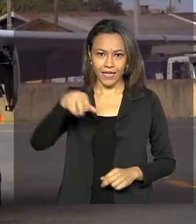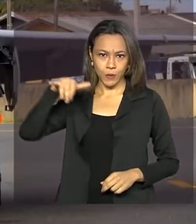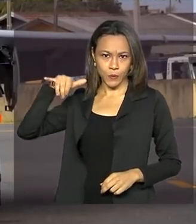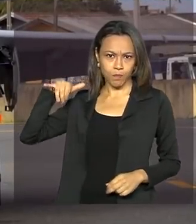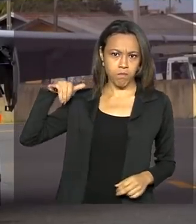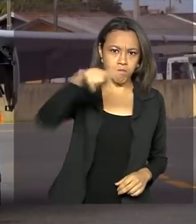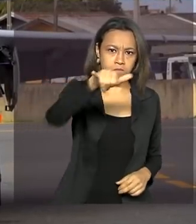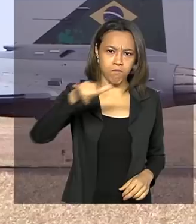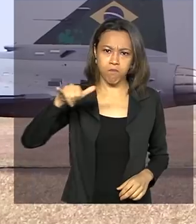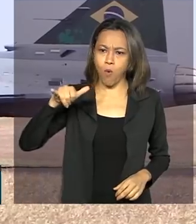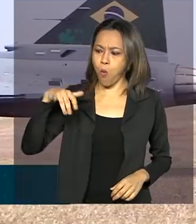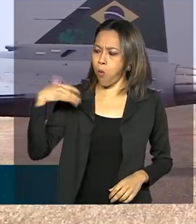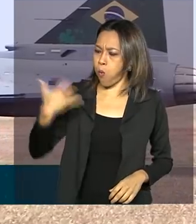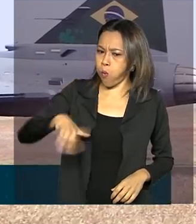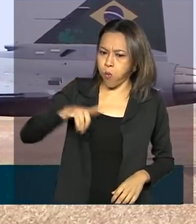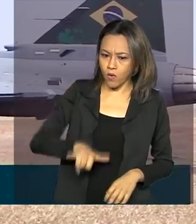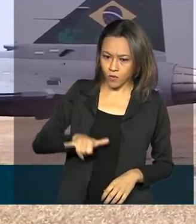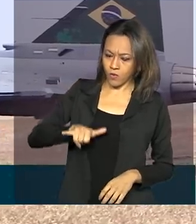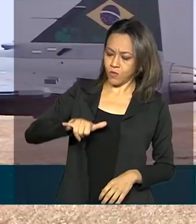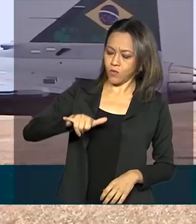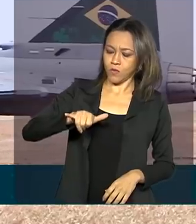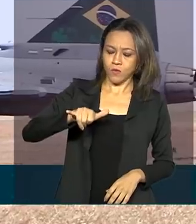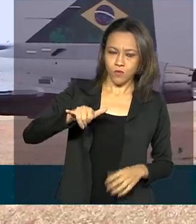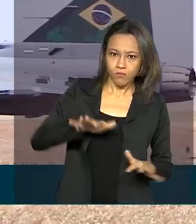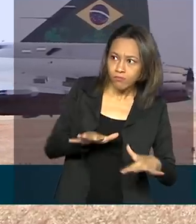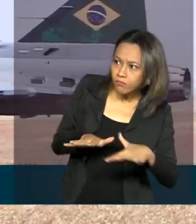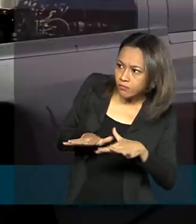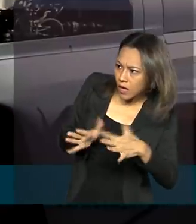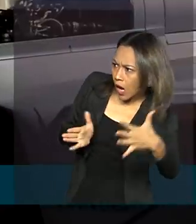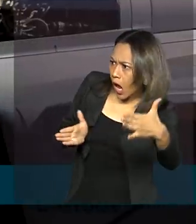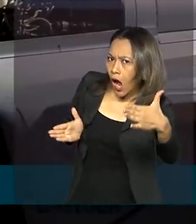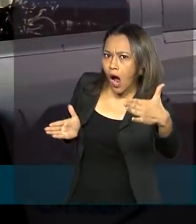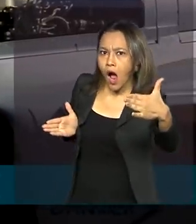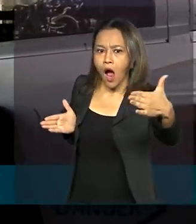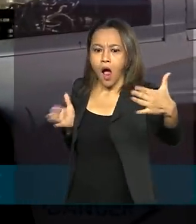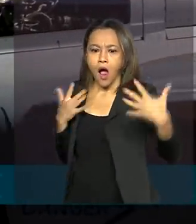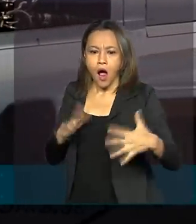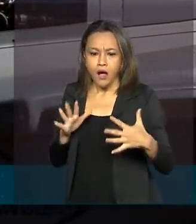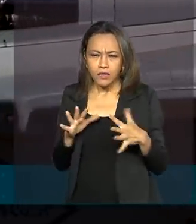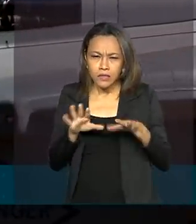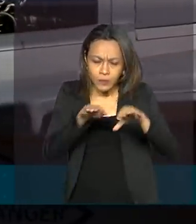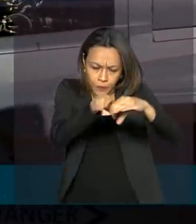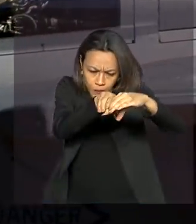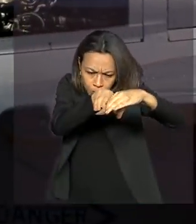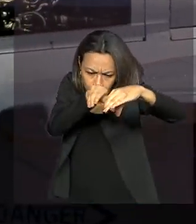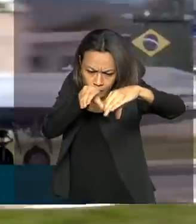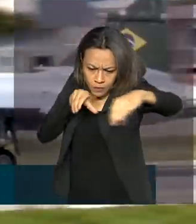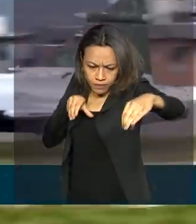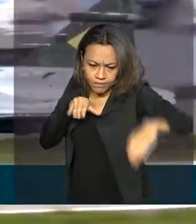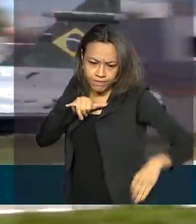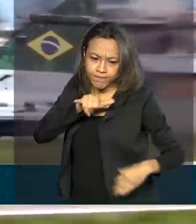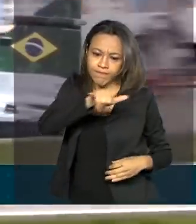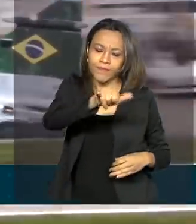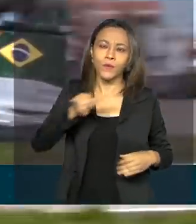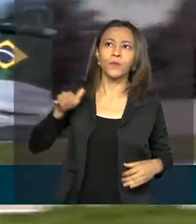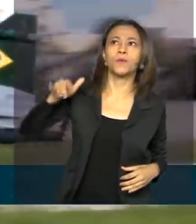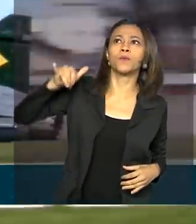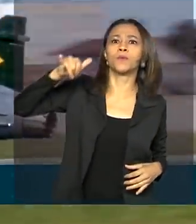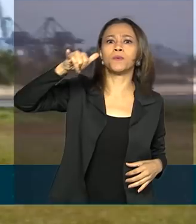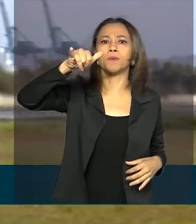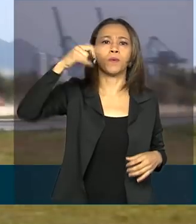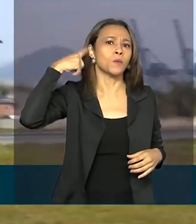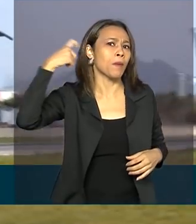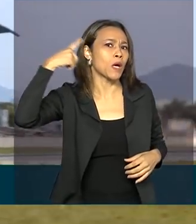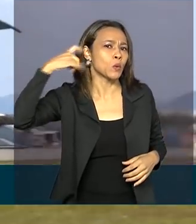imponente. No solo, chama a atenção pelo tamanho e pelas peculiaridades de um caça. No ar, é o